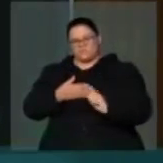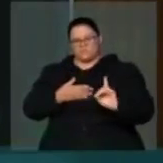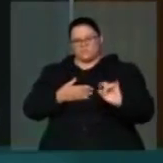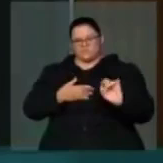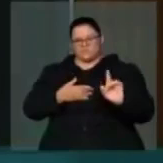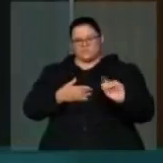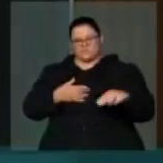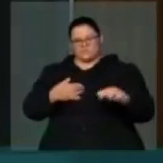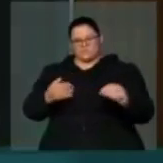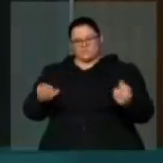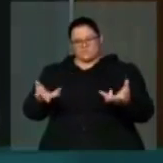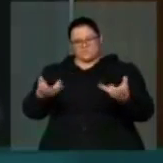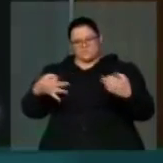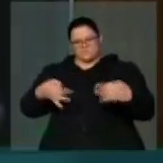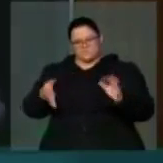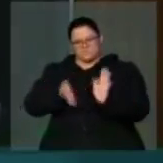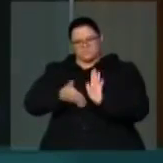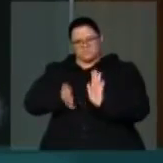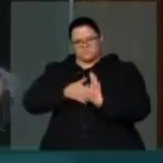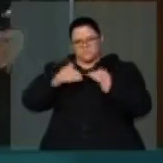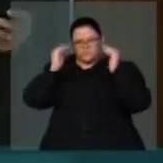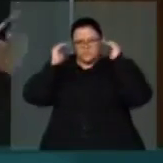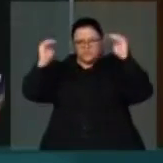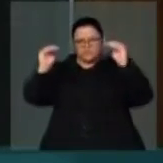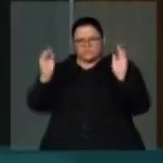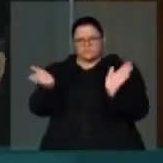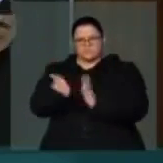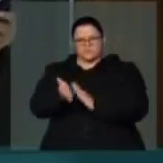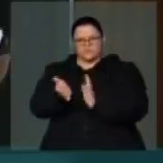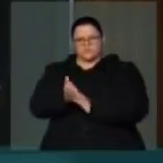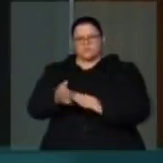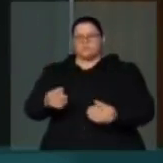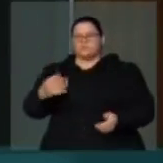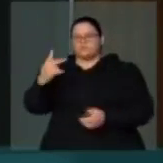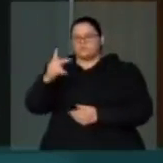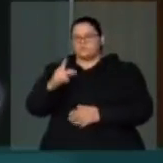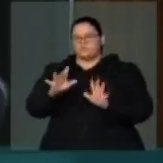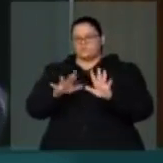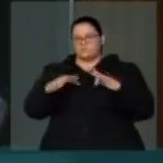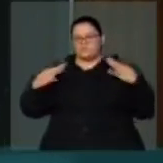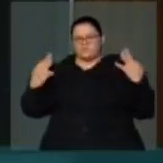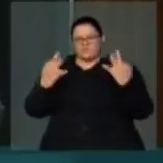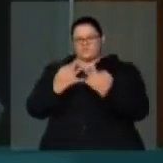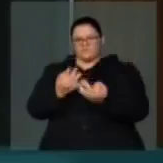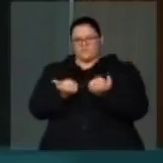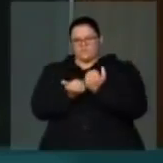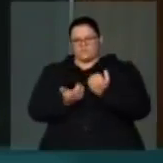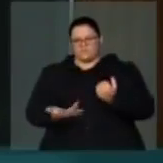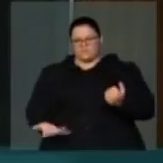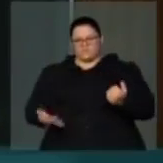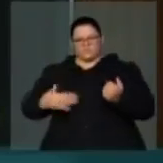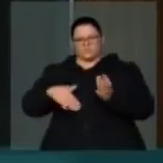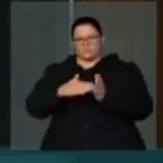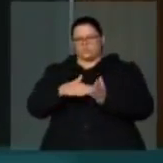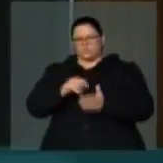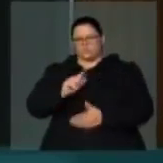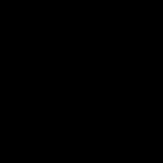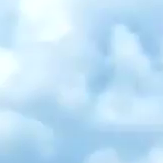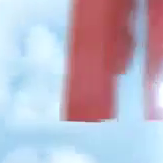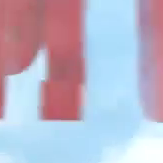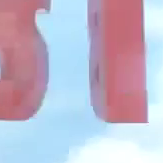honrada, considerada e respeitada. Parabéns a toda a família da Fundação Altino Ventura.